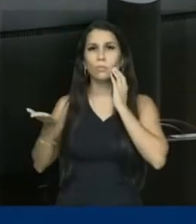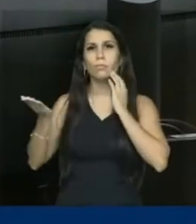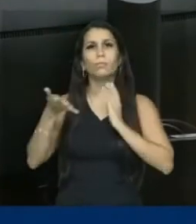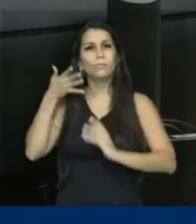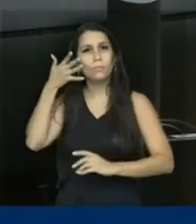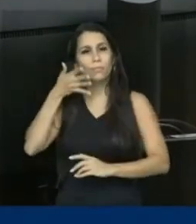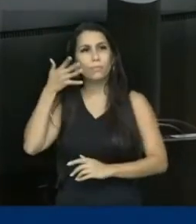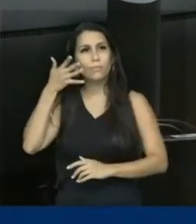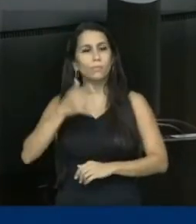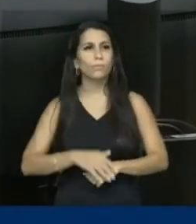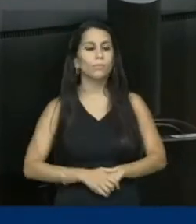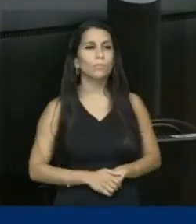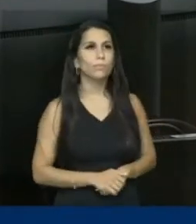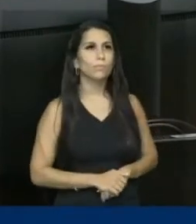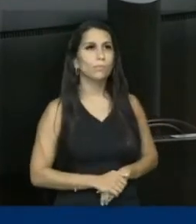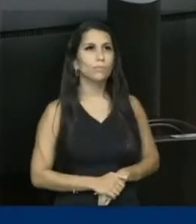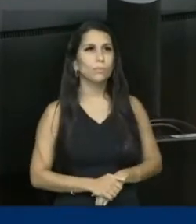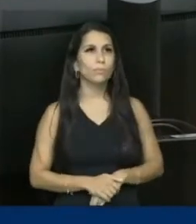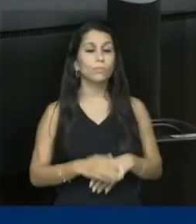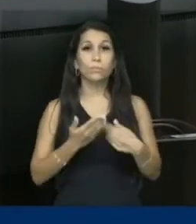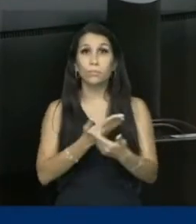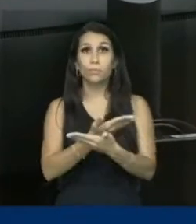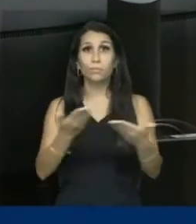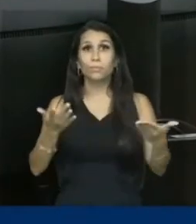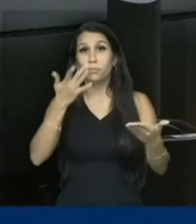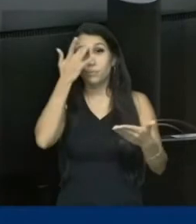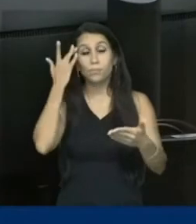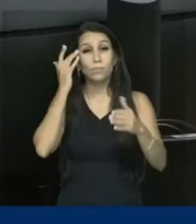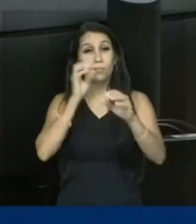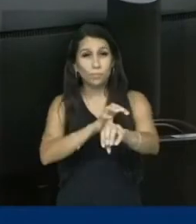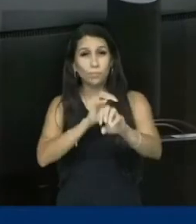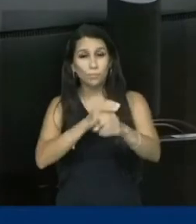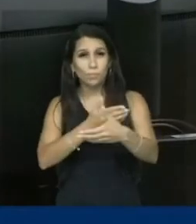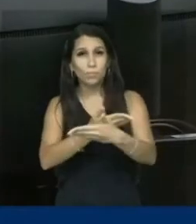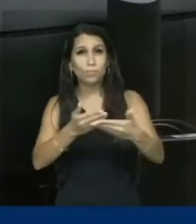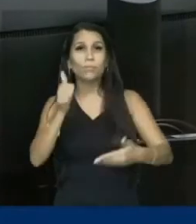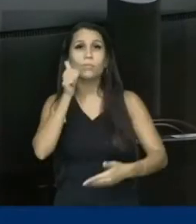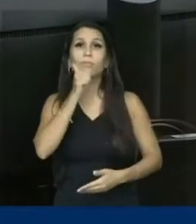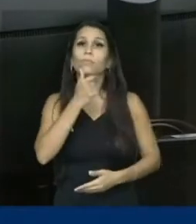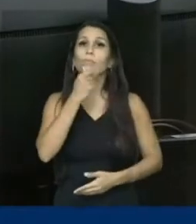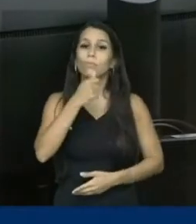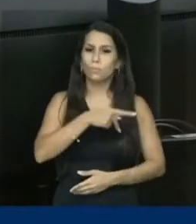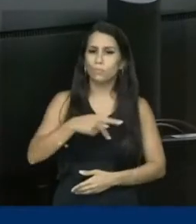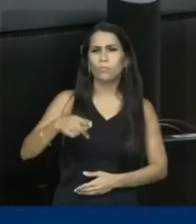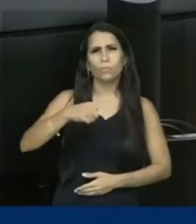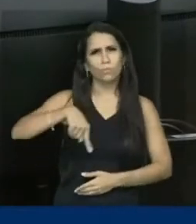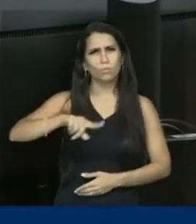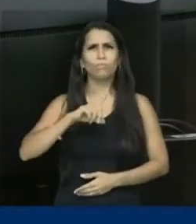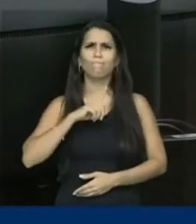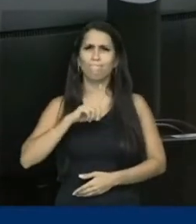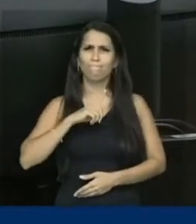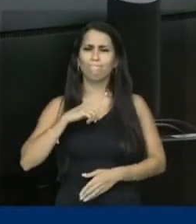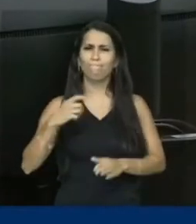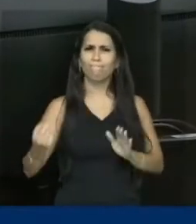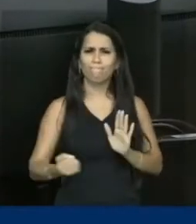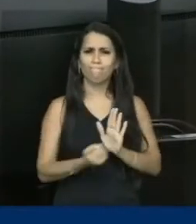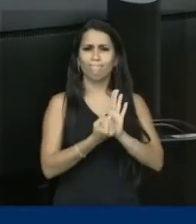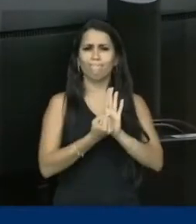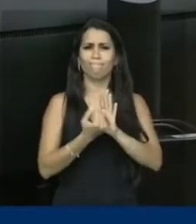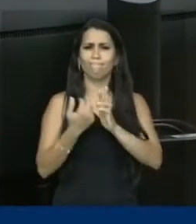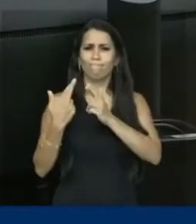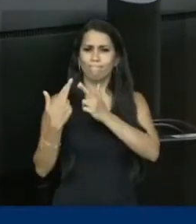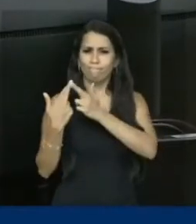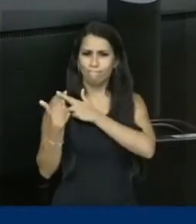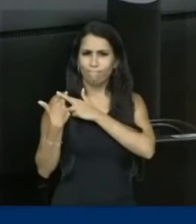manete muito especial a todos os educadores e educadoras, professores e professoras que carregam esse pacto com a própria